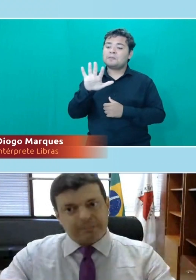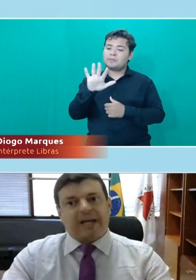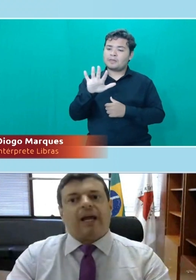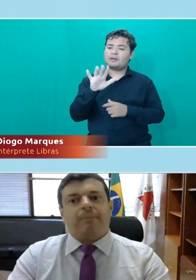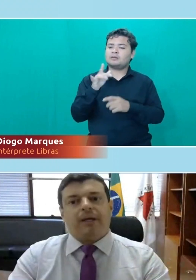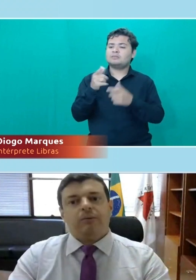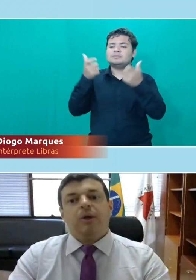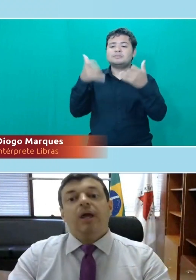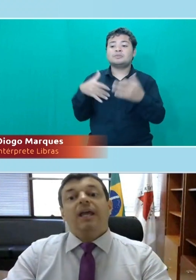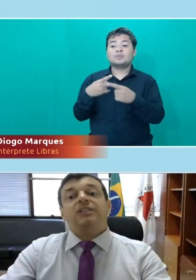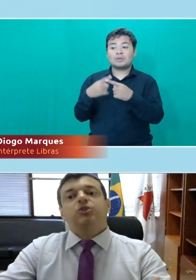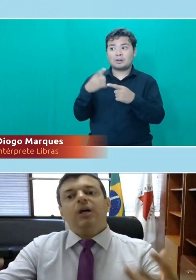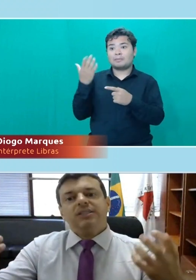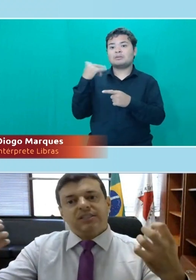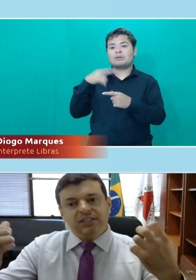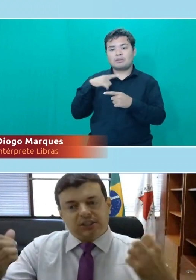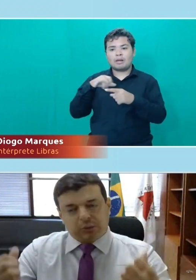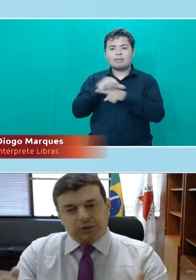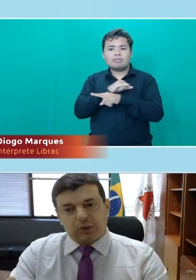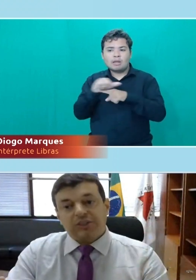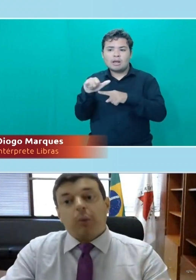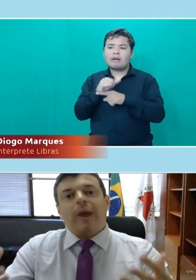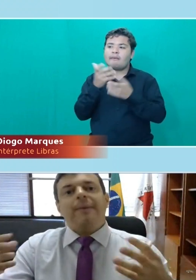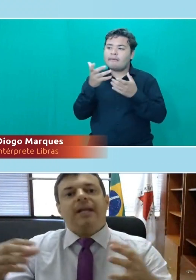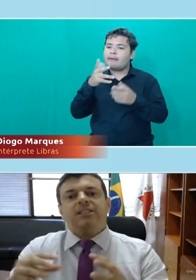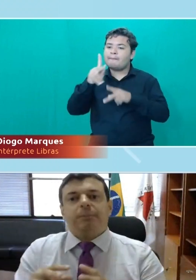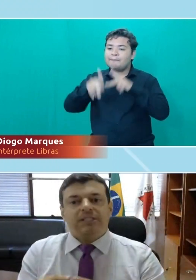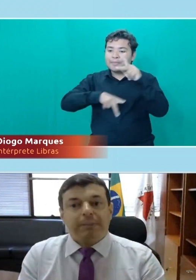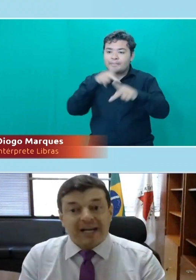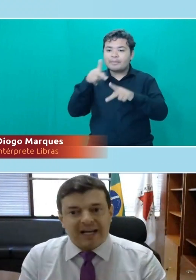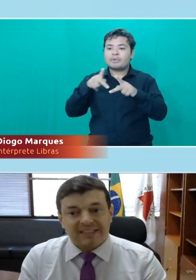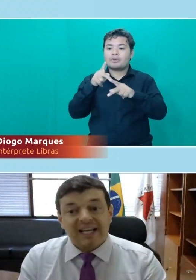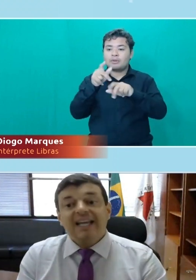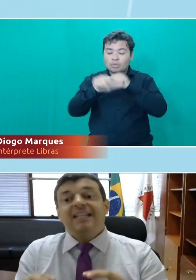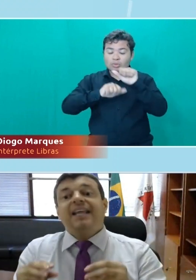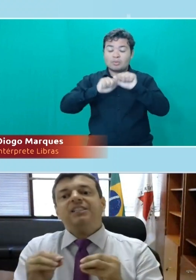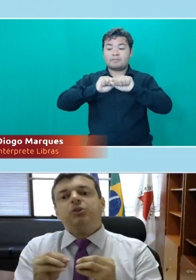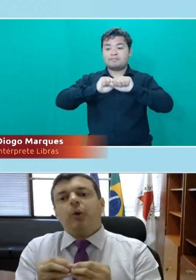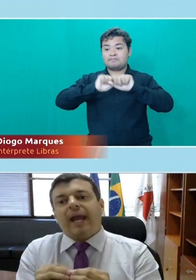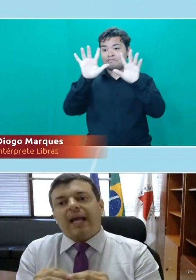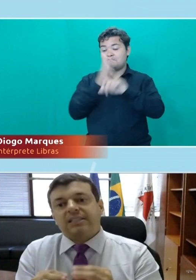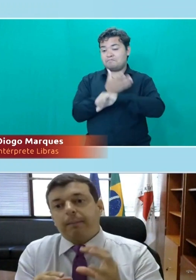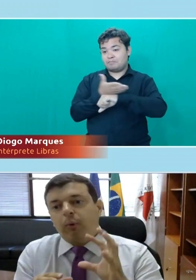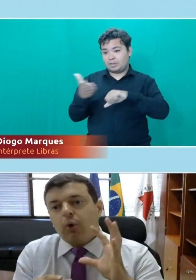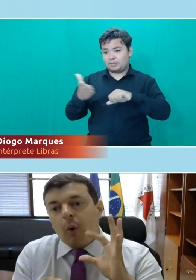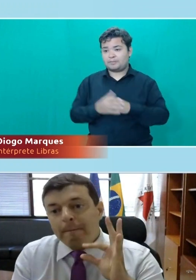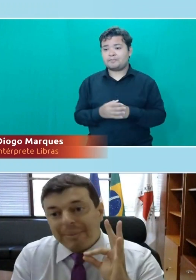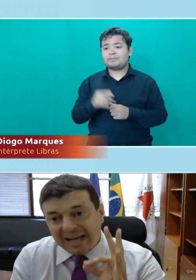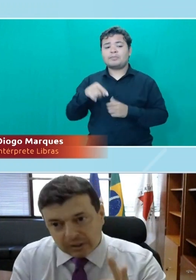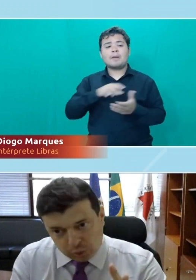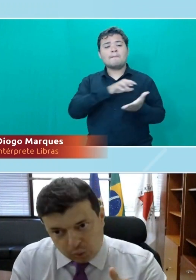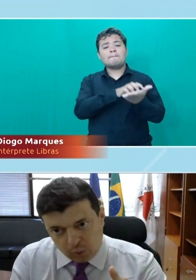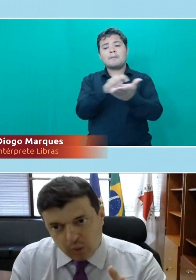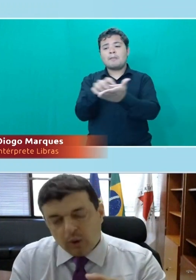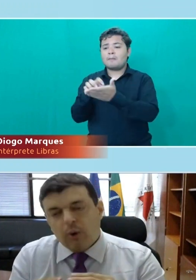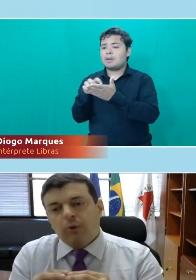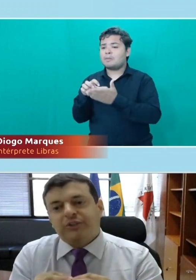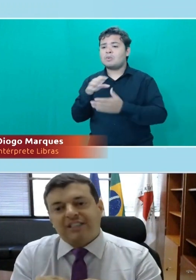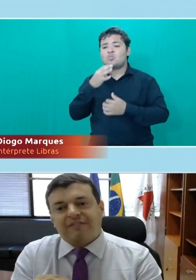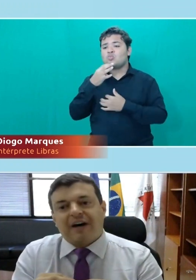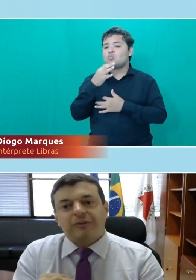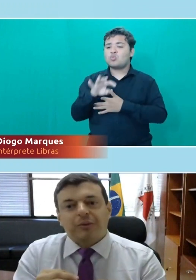política de branqueamento, e as nossas instituições são eminentemente brancas e desconhecem por completo,